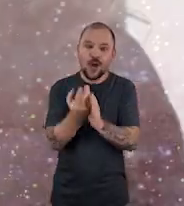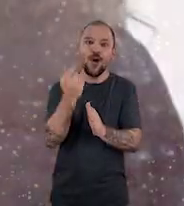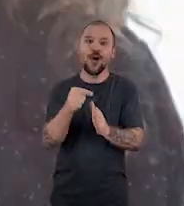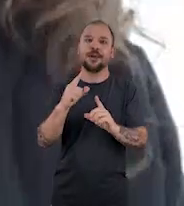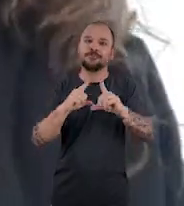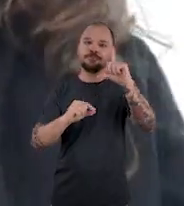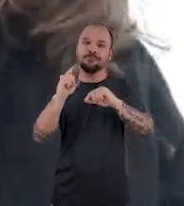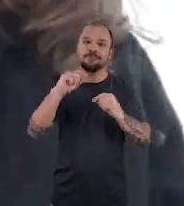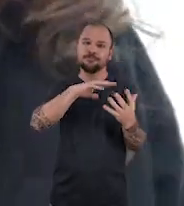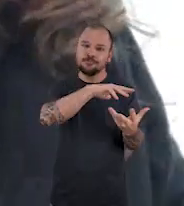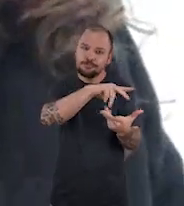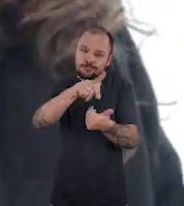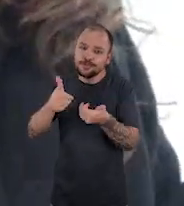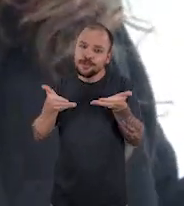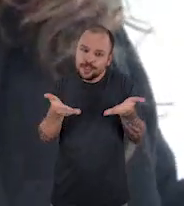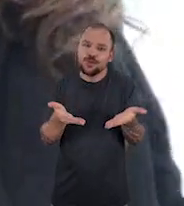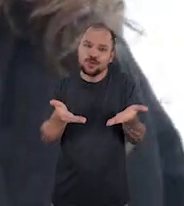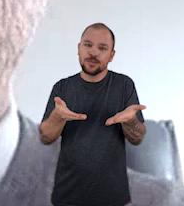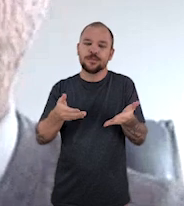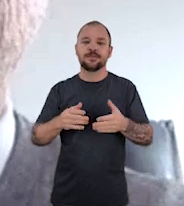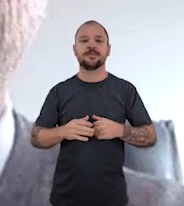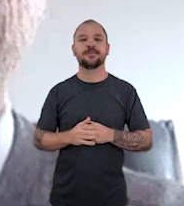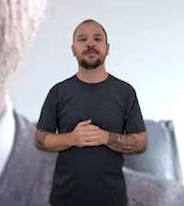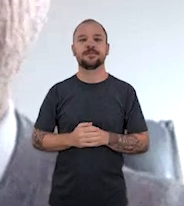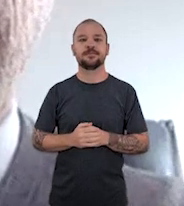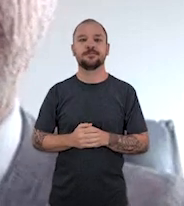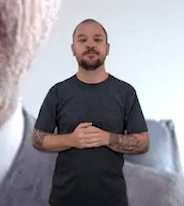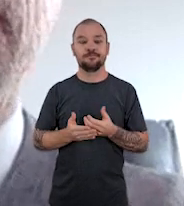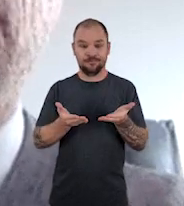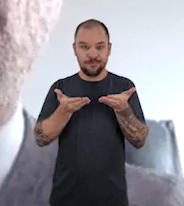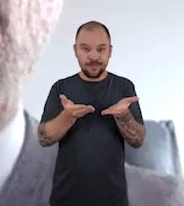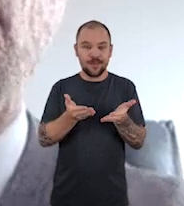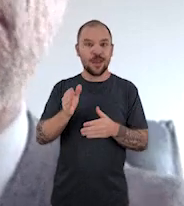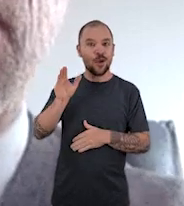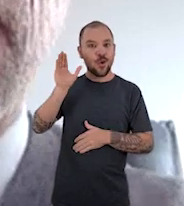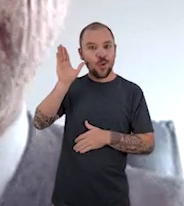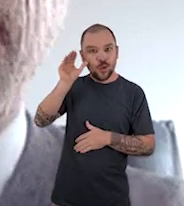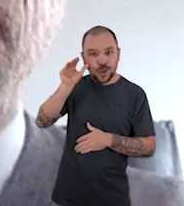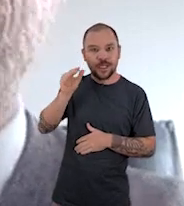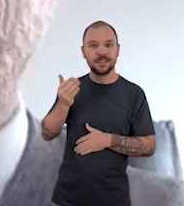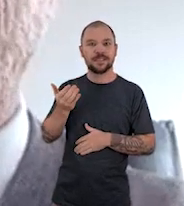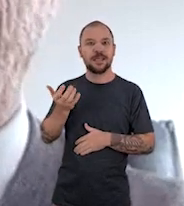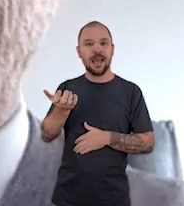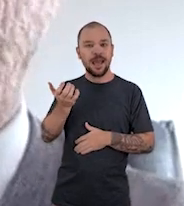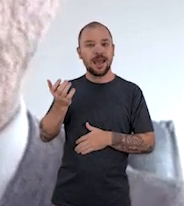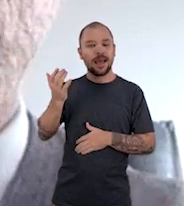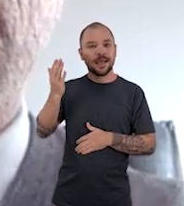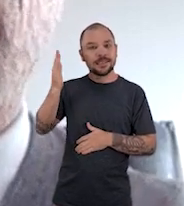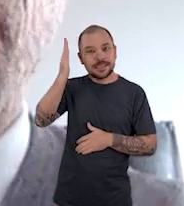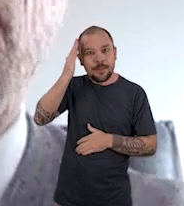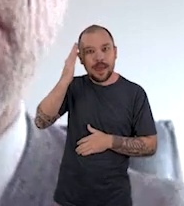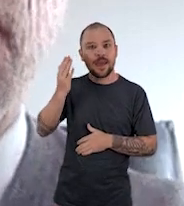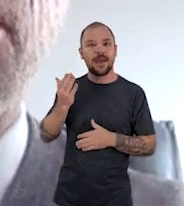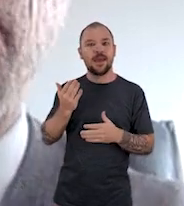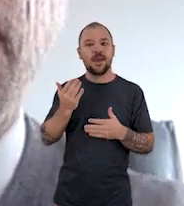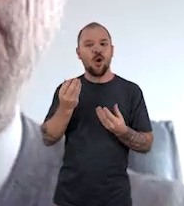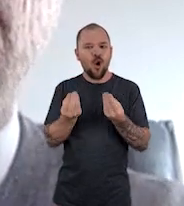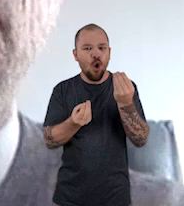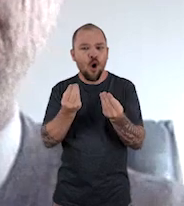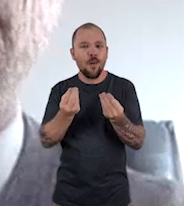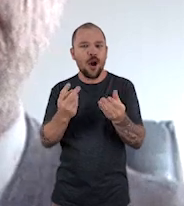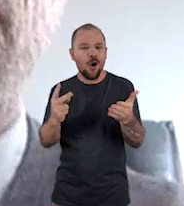para como surgir o universo. Eu acho que essa curiosidade, essa busca pelo